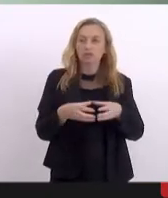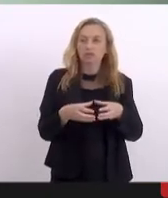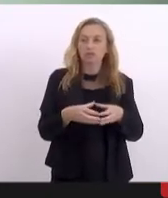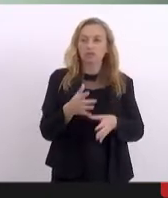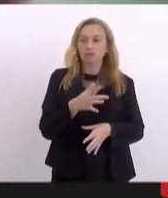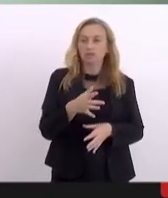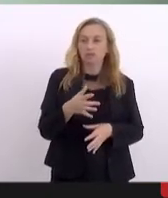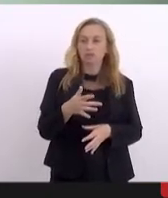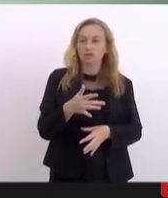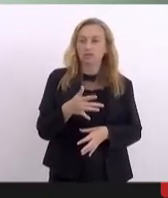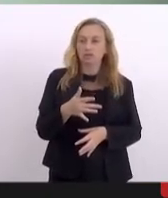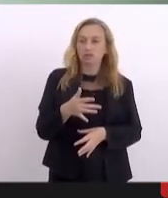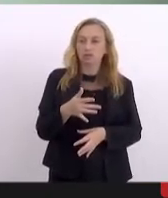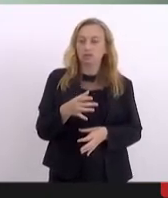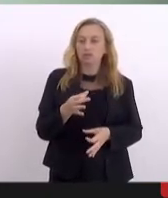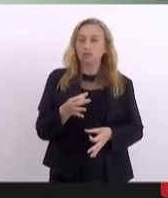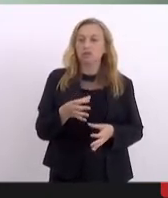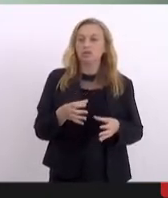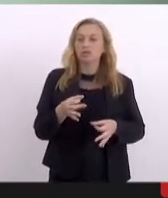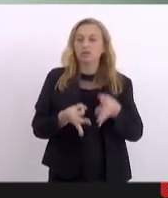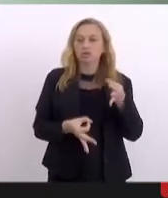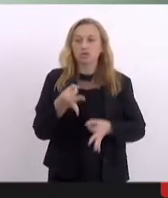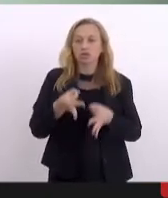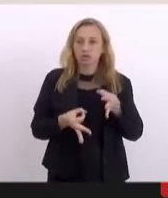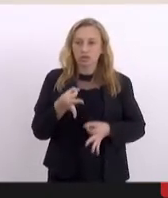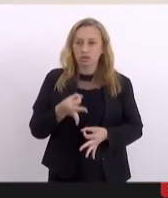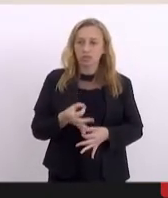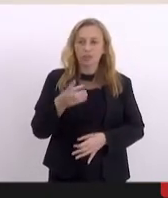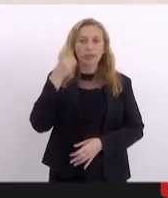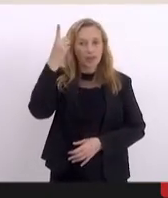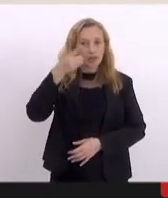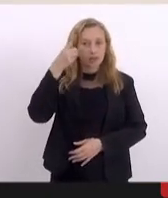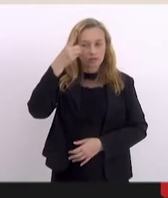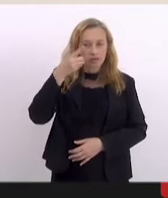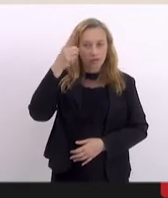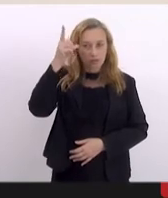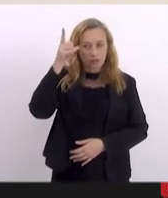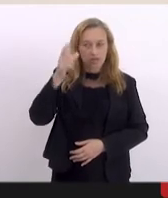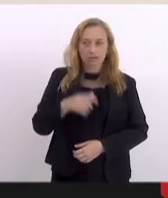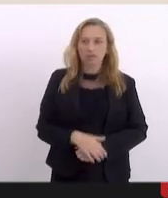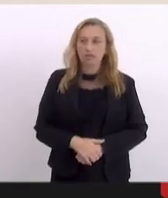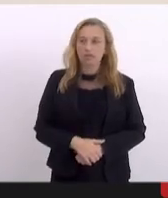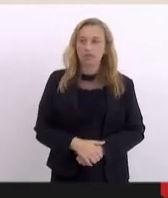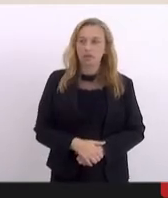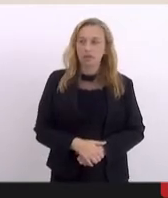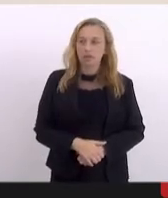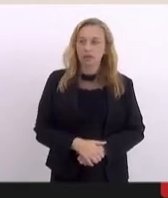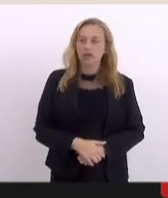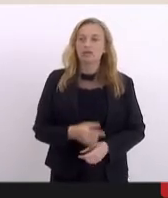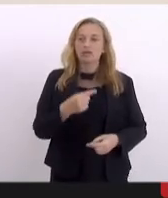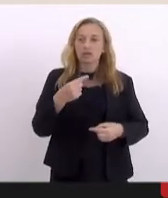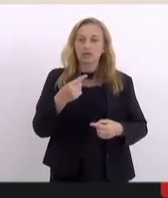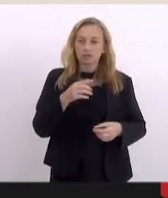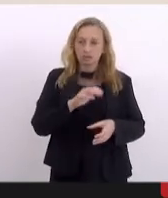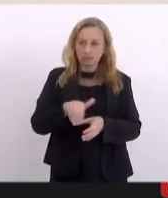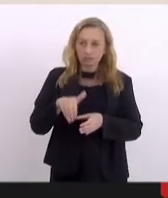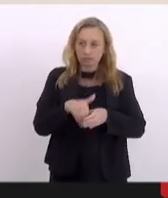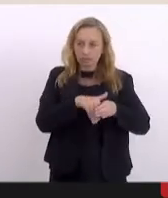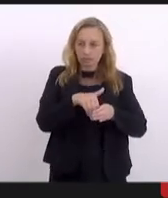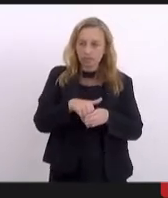de Constituição e Justiça. Deputada Lucinha. Em votação.